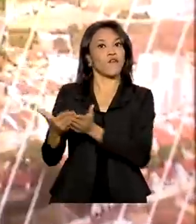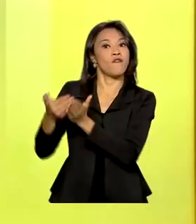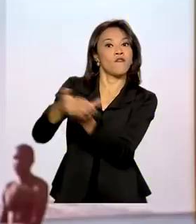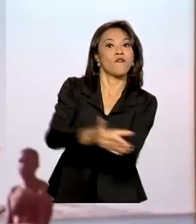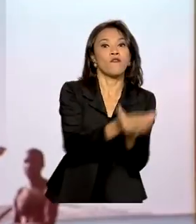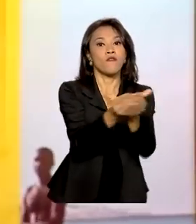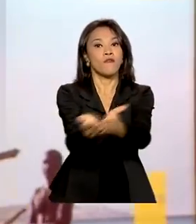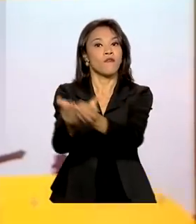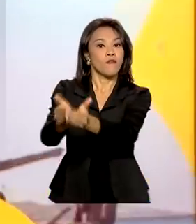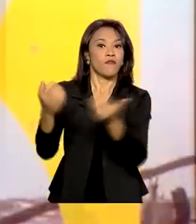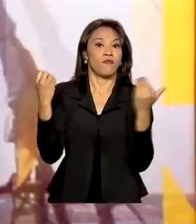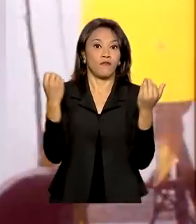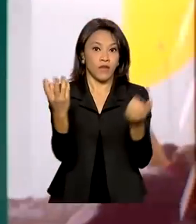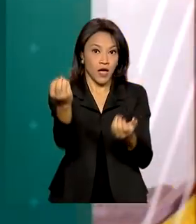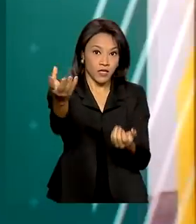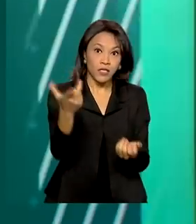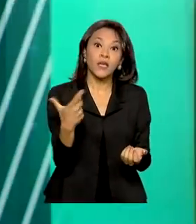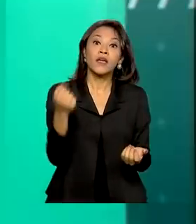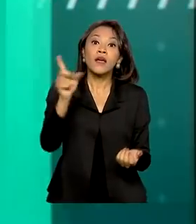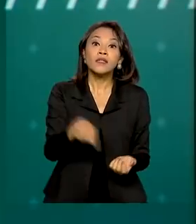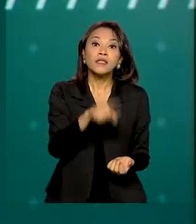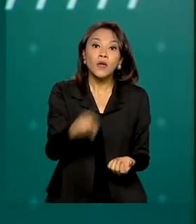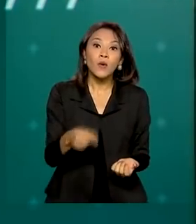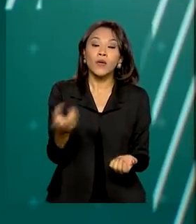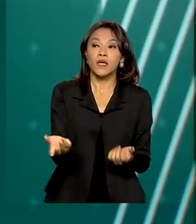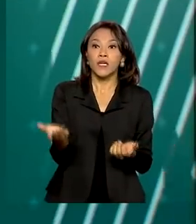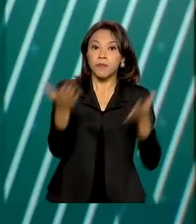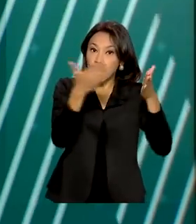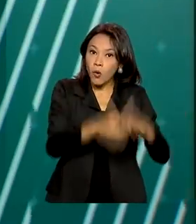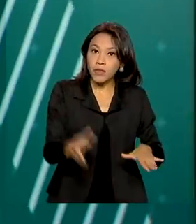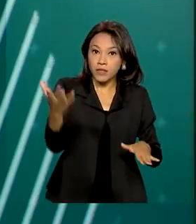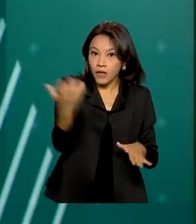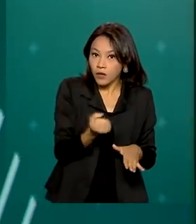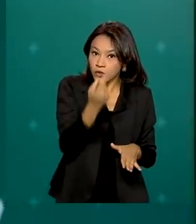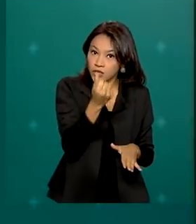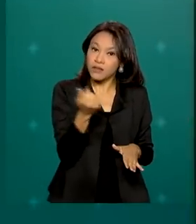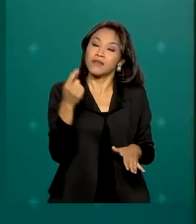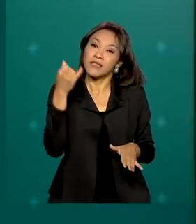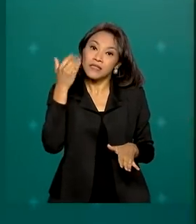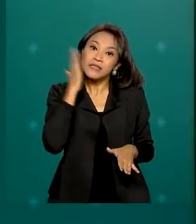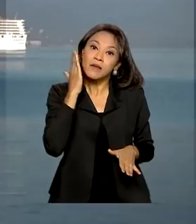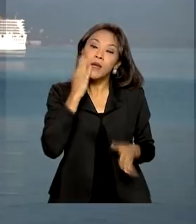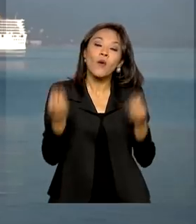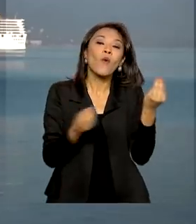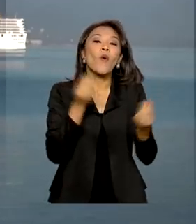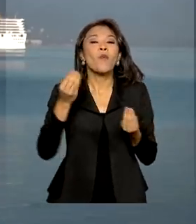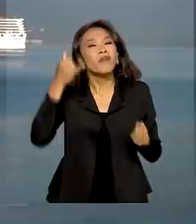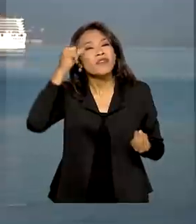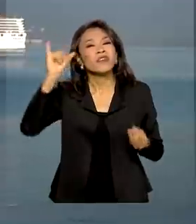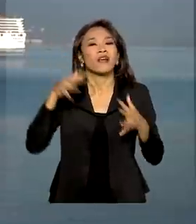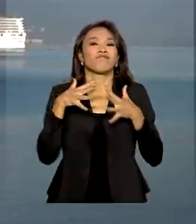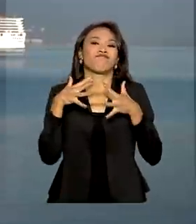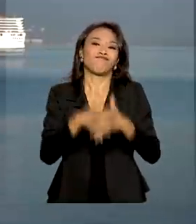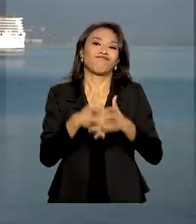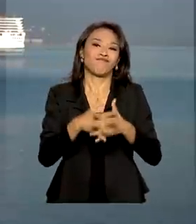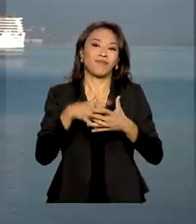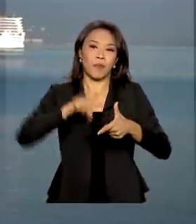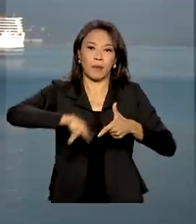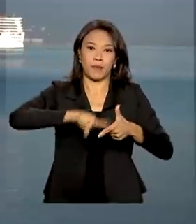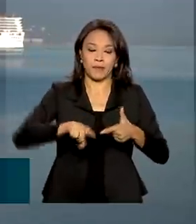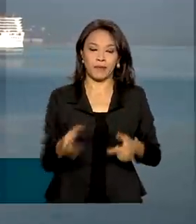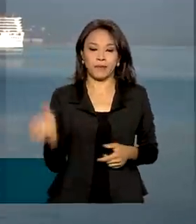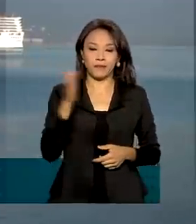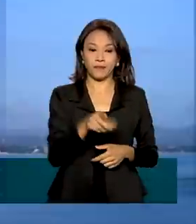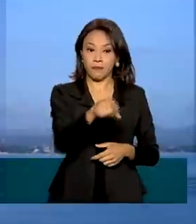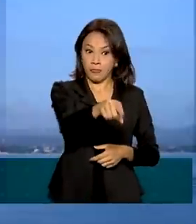cancelamento ou reembolso de viagem deve tomar medidas para evitar transtornos. O surto de covid-19